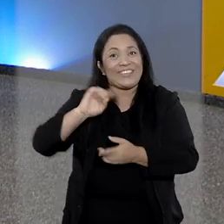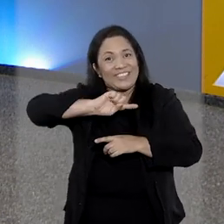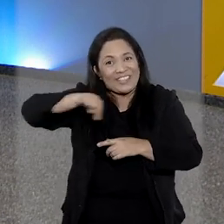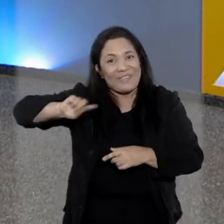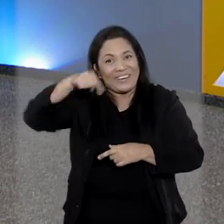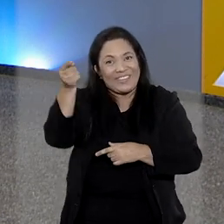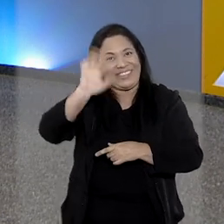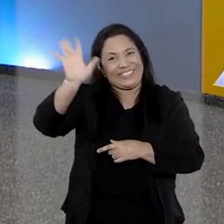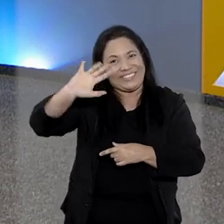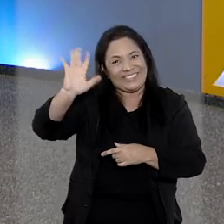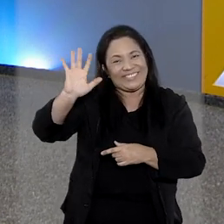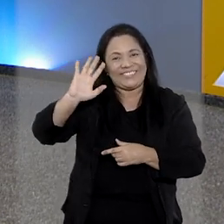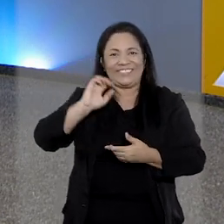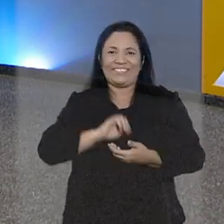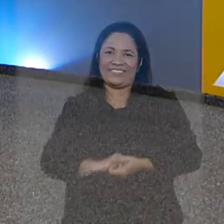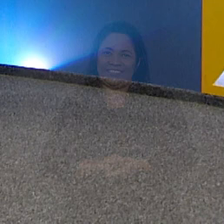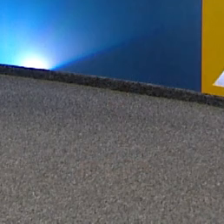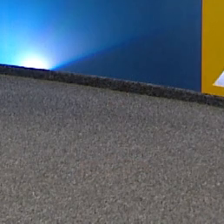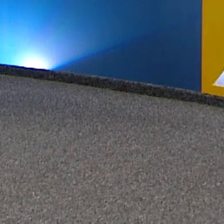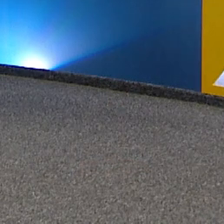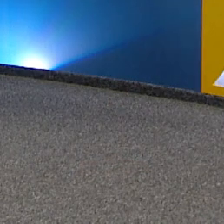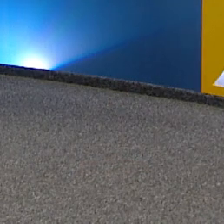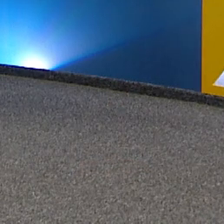volta semana que vem. Tchau, tchau!